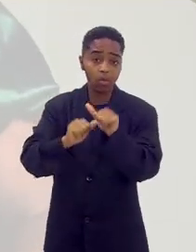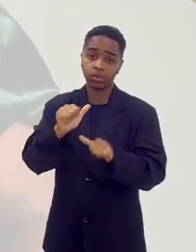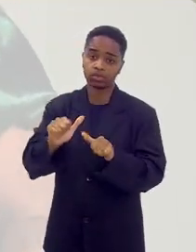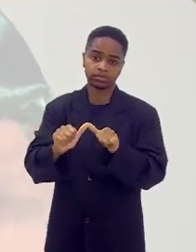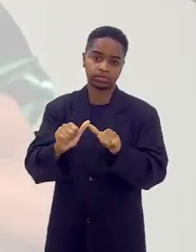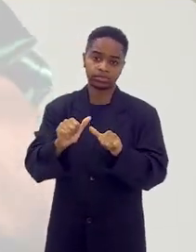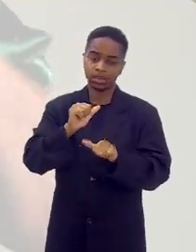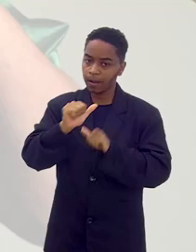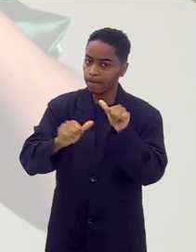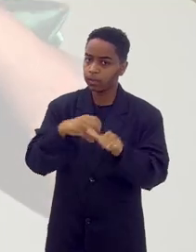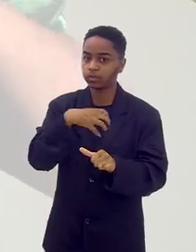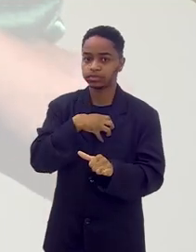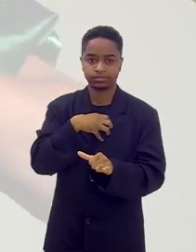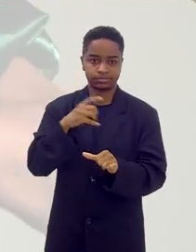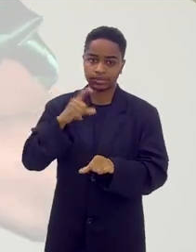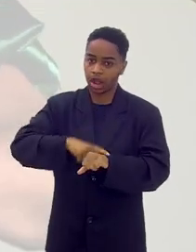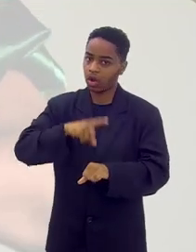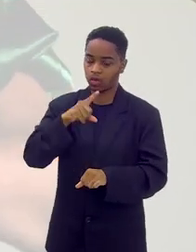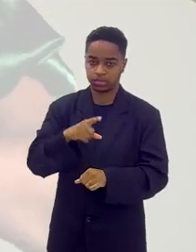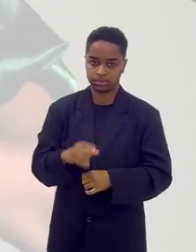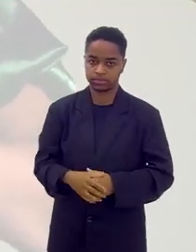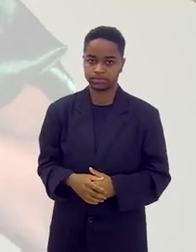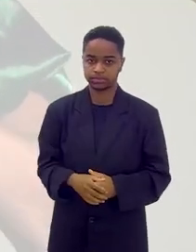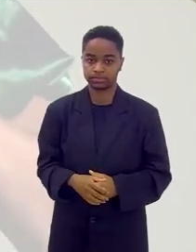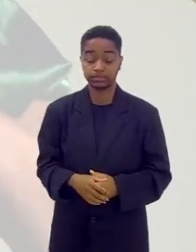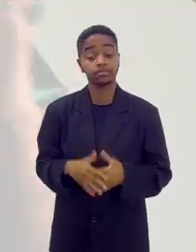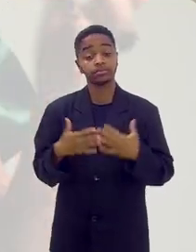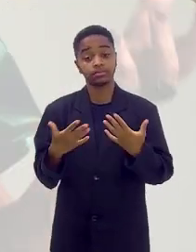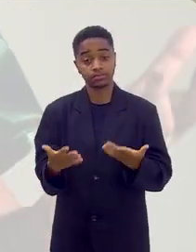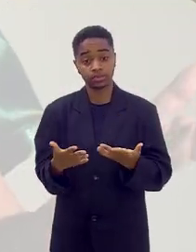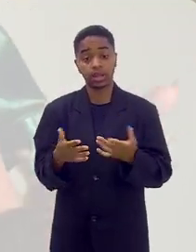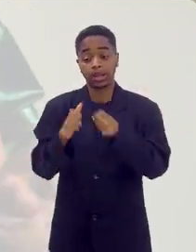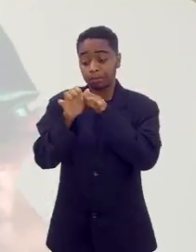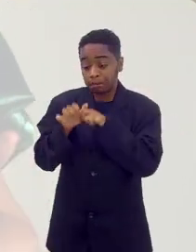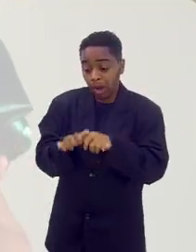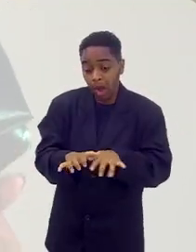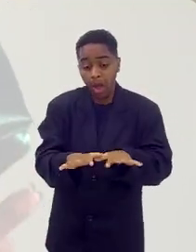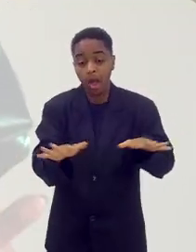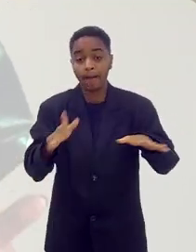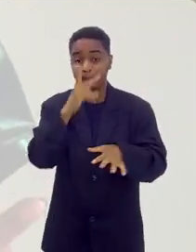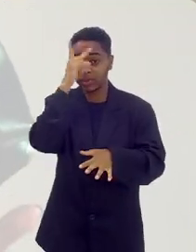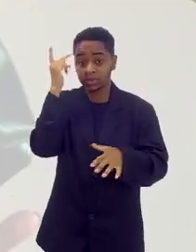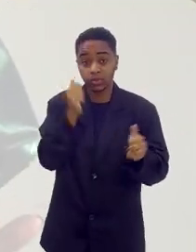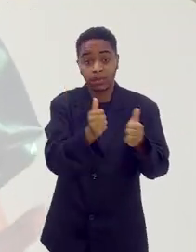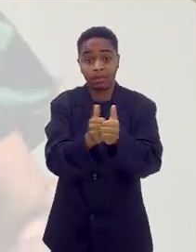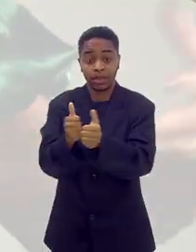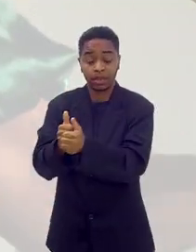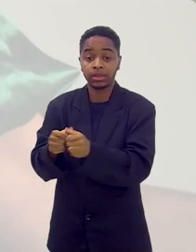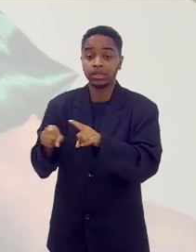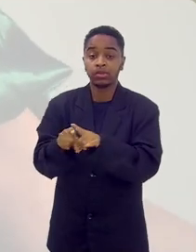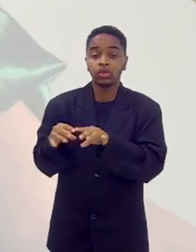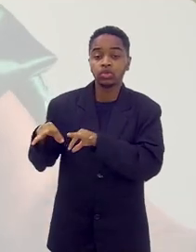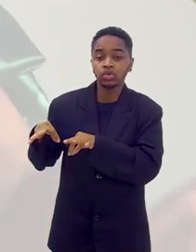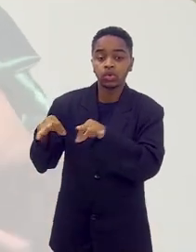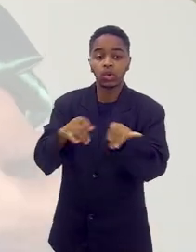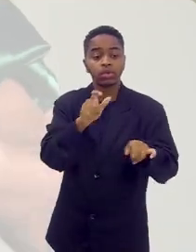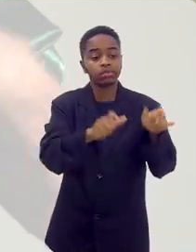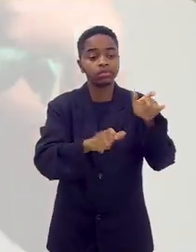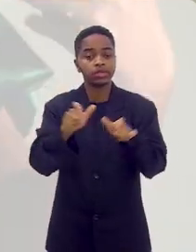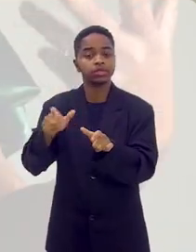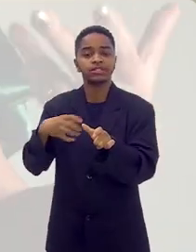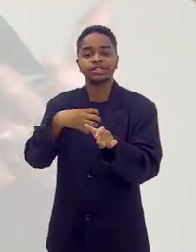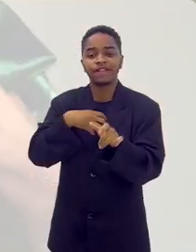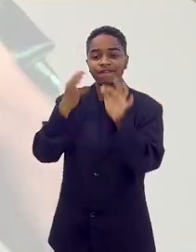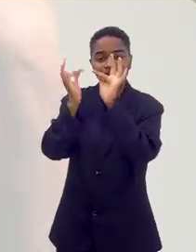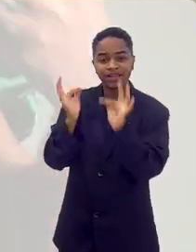você. Você já entra em outra vibe. E ali vai contagiando quem está ao seu redor. E todo mundo fica ali